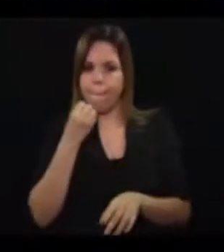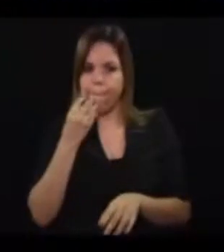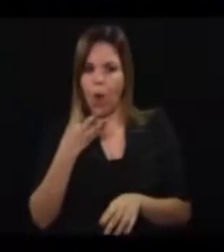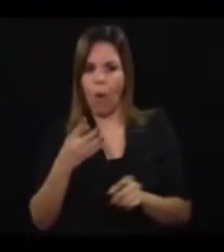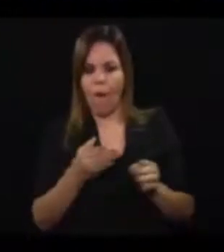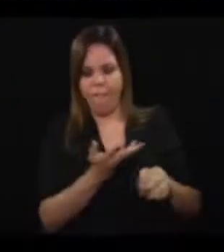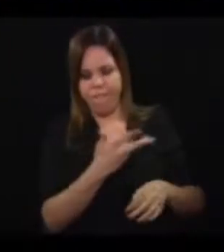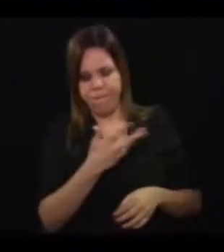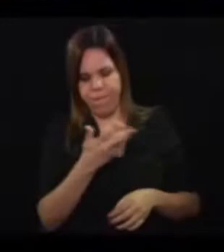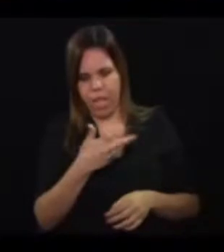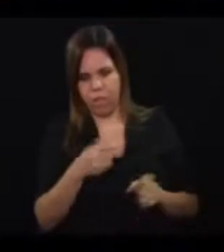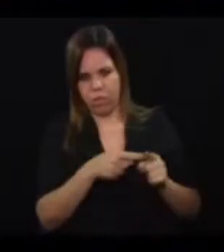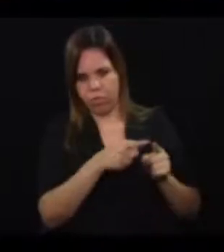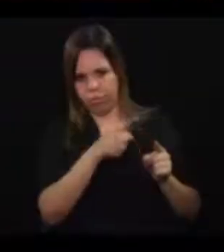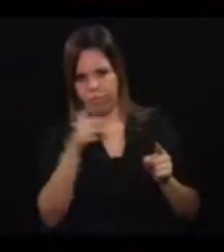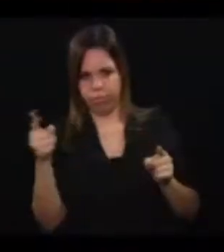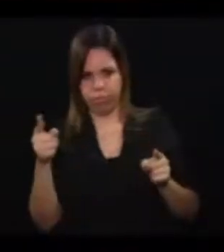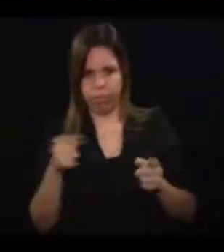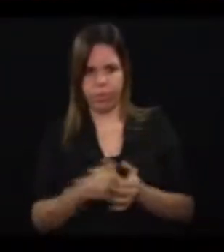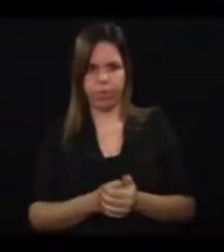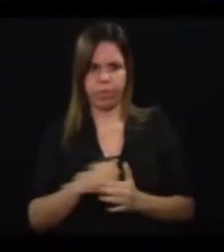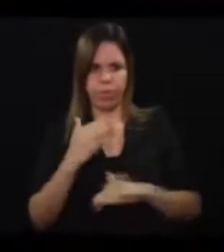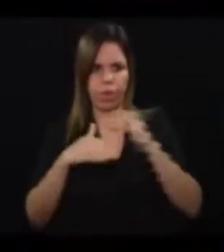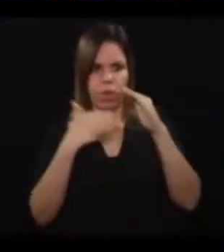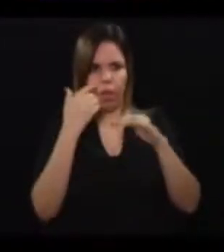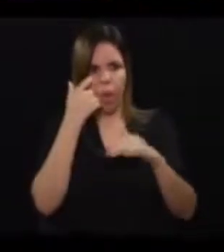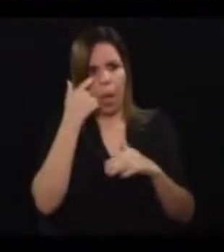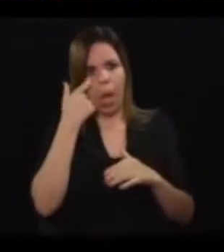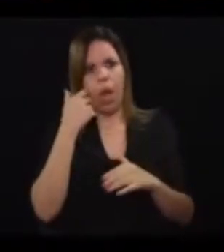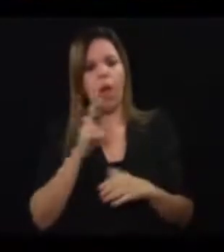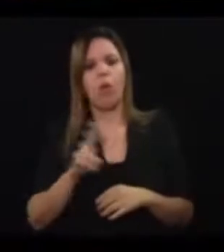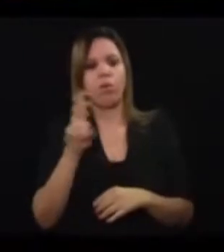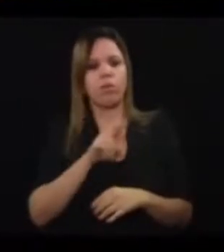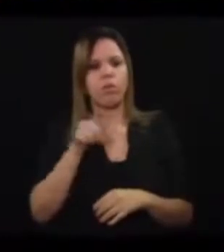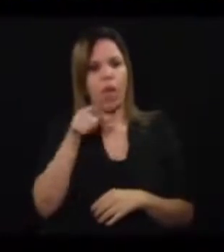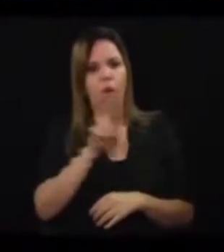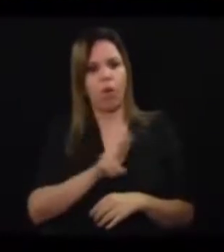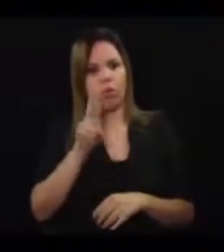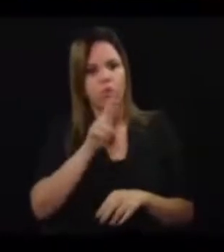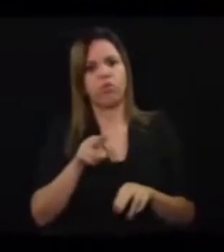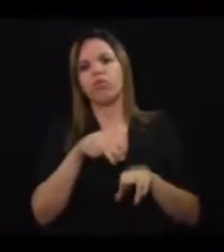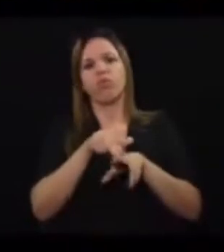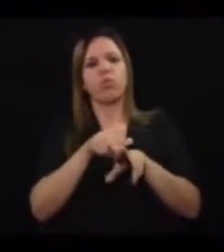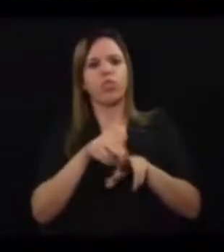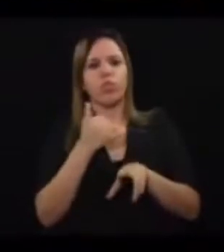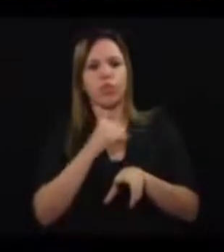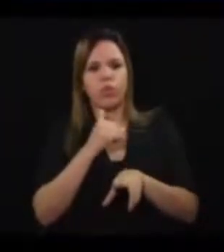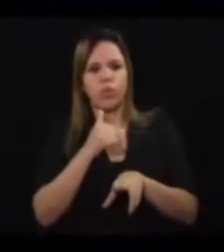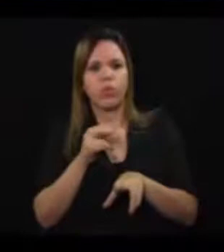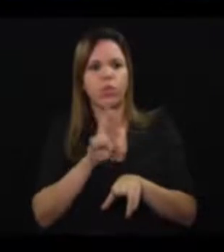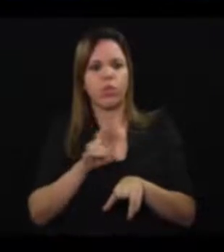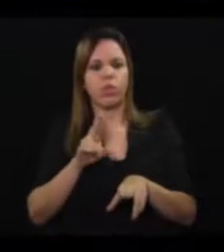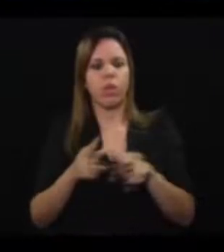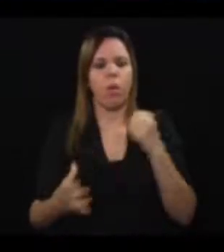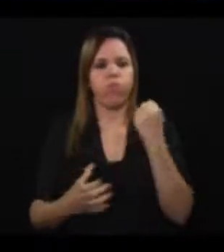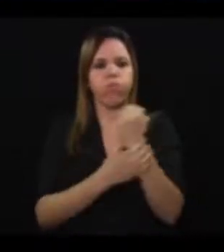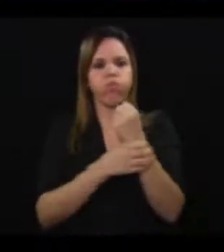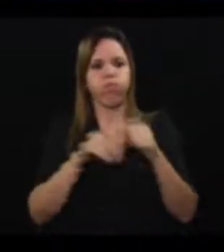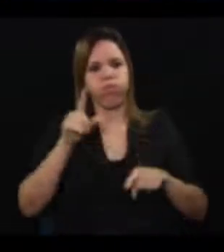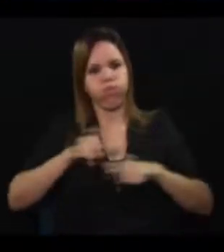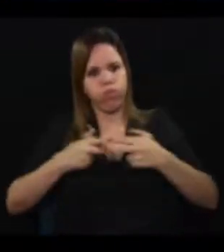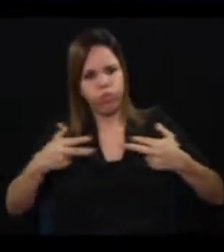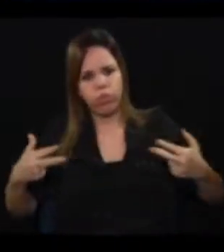a ser desenvolvida. A regulamentação do uso dos patinetes e o fornecimento de equipamentos de segurança aos